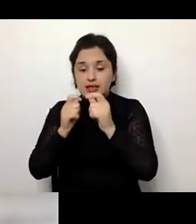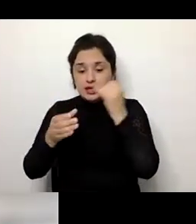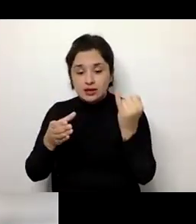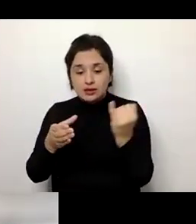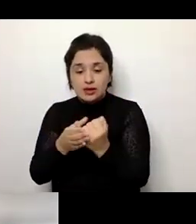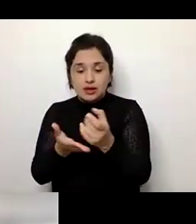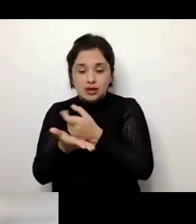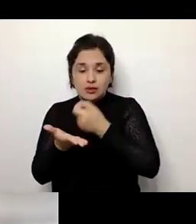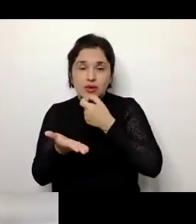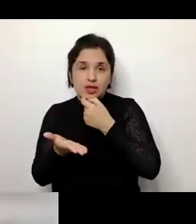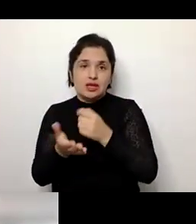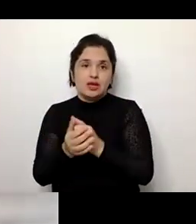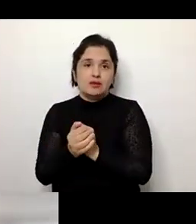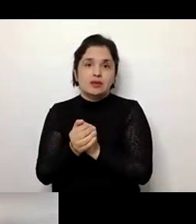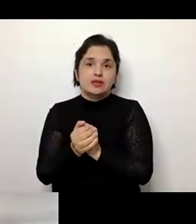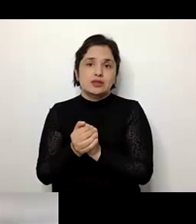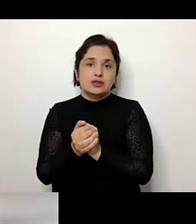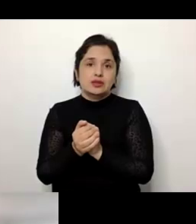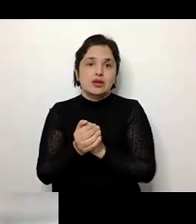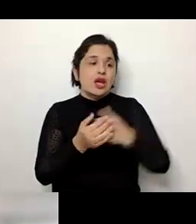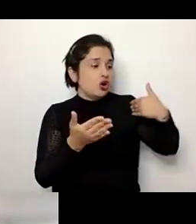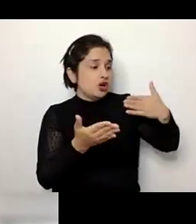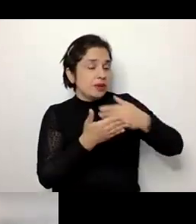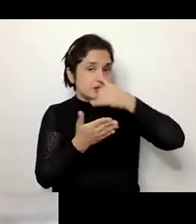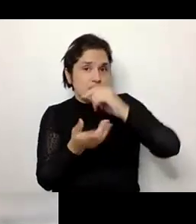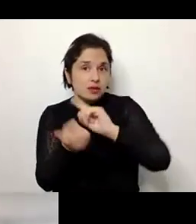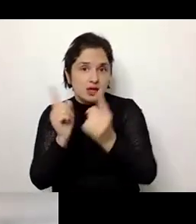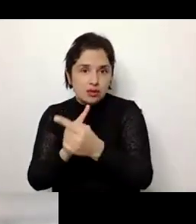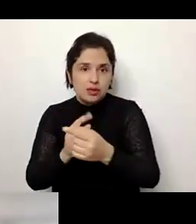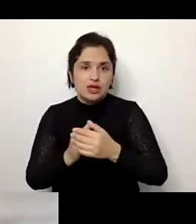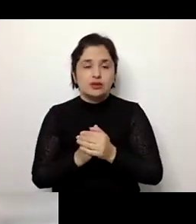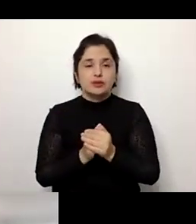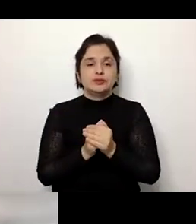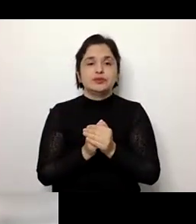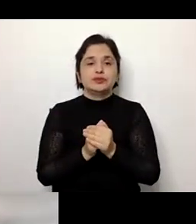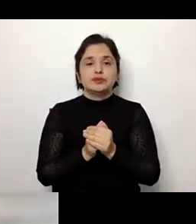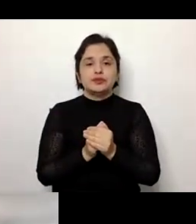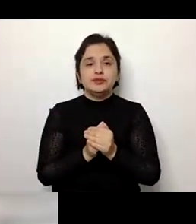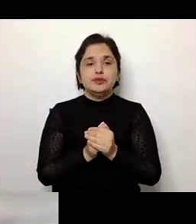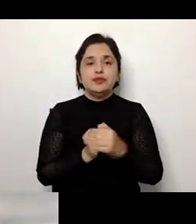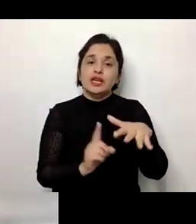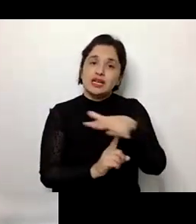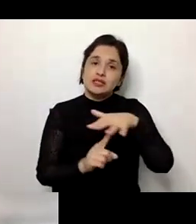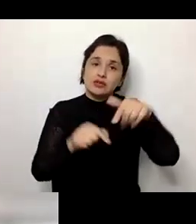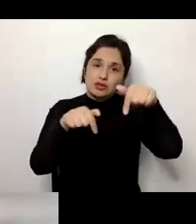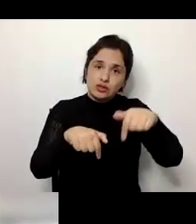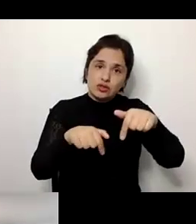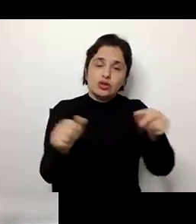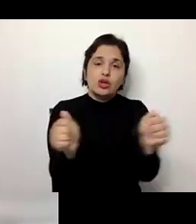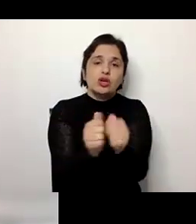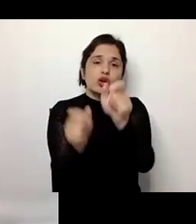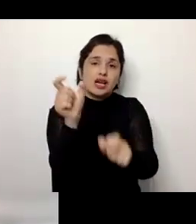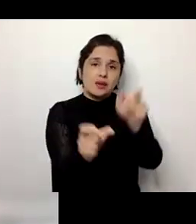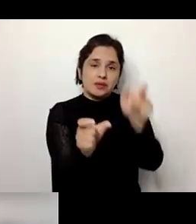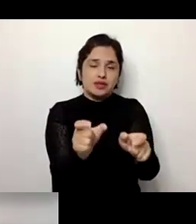medicamentosas que foram sendo alteradas ao longo do tempo. No entanto, nós temos essa realidade hoje com as pessoas que estão